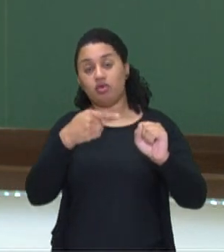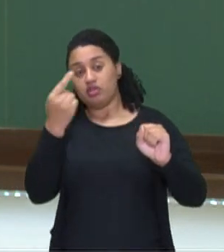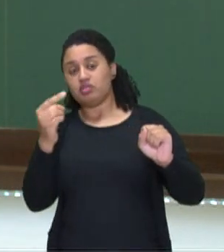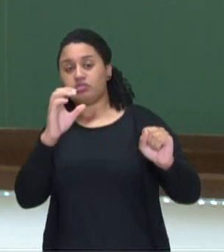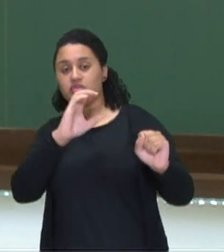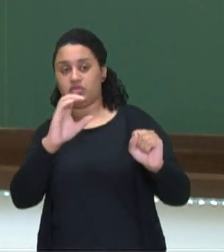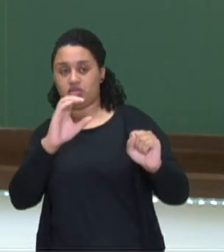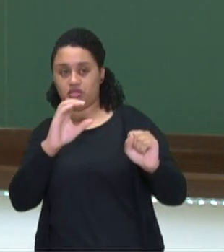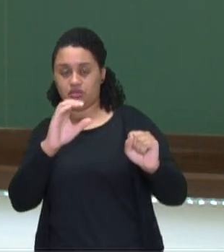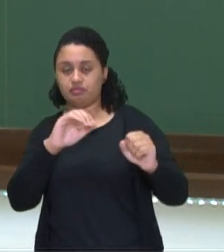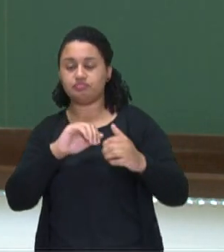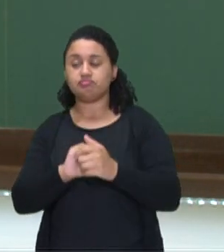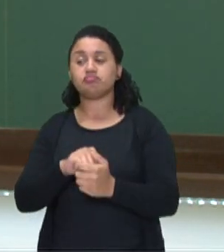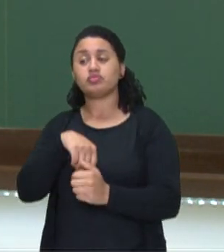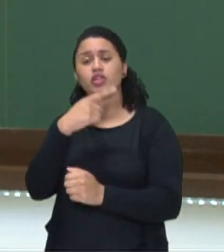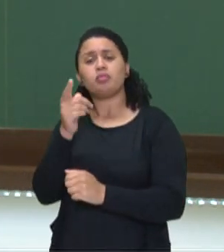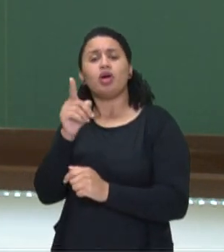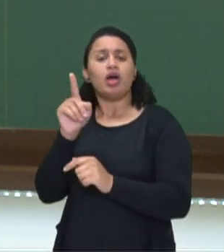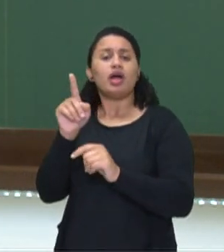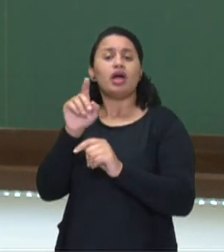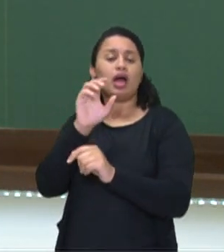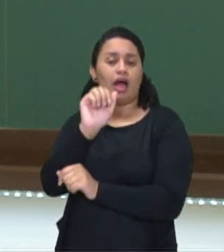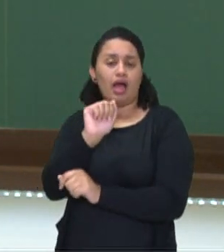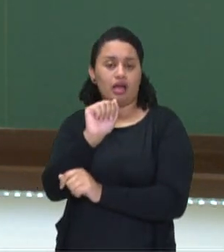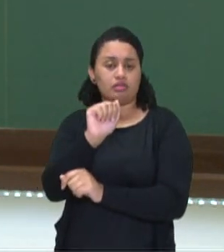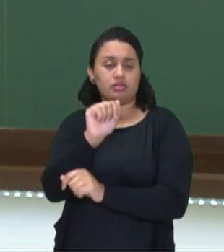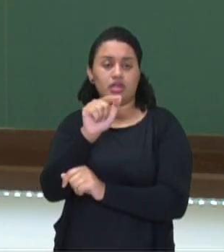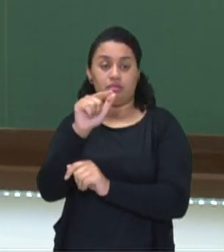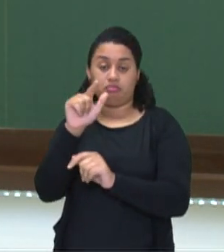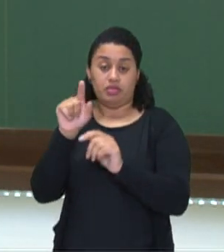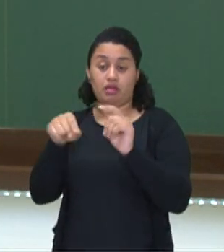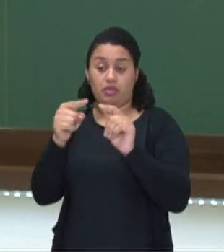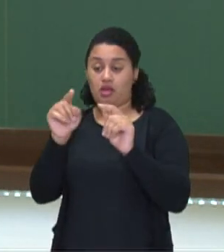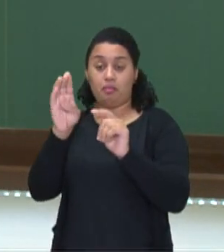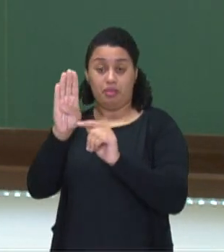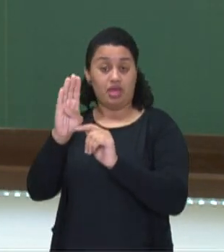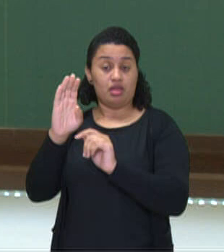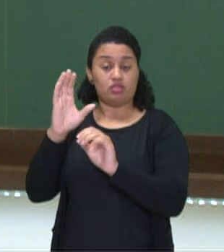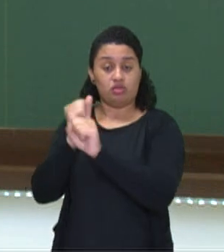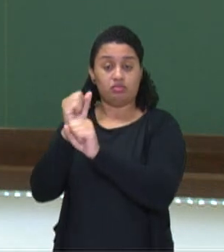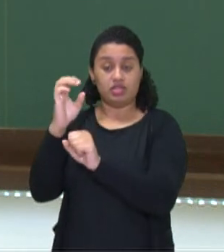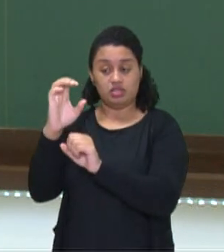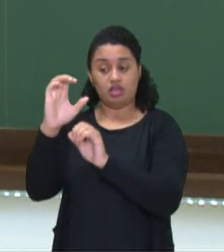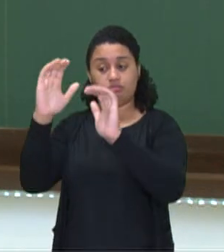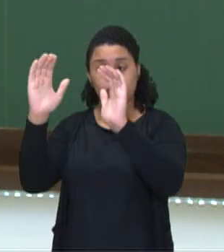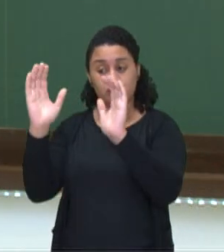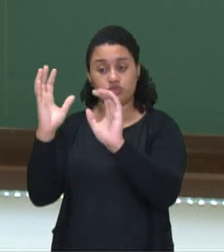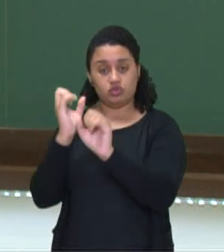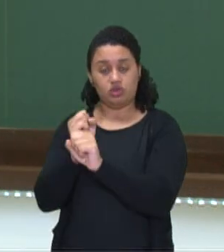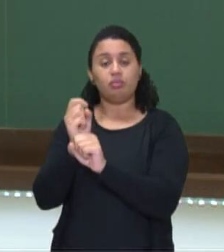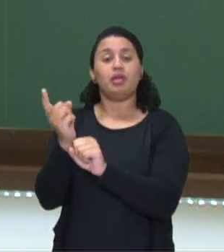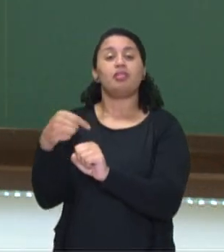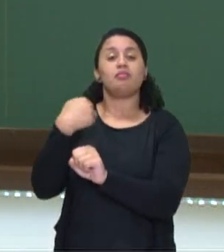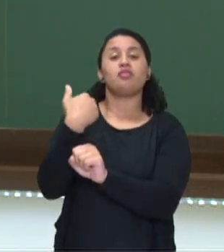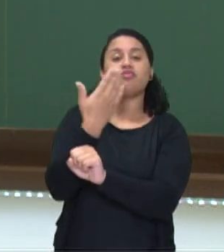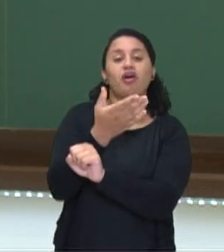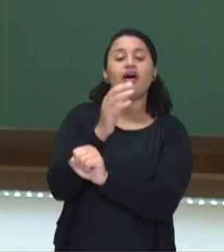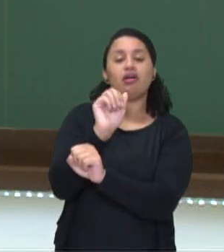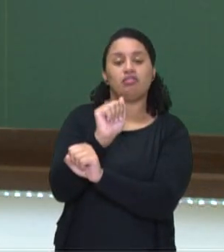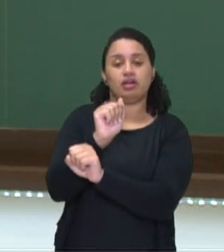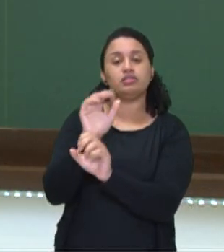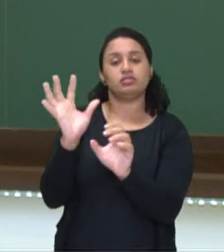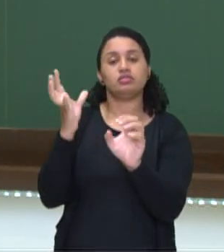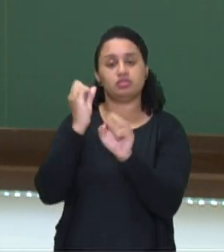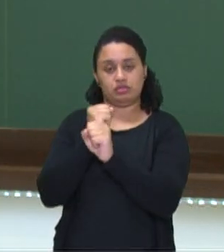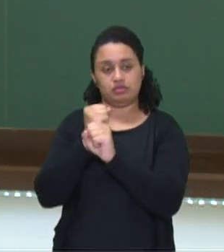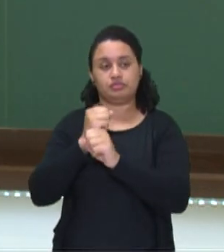Aqui eu tô dizendo que eu somaria o segundo com o terceiro número, parcela, né? E somaria depois com o primeiro. Olha um exemplo aqui no médio.